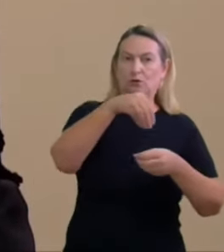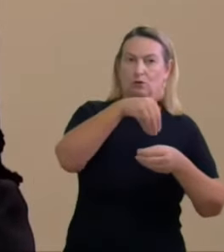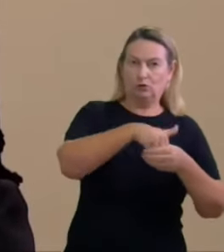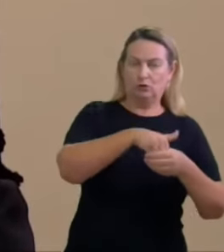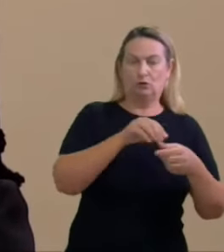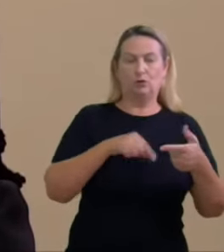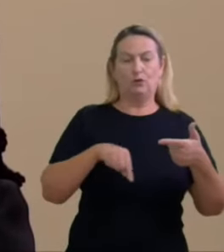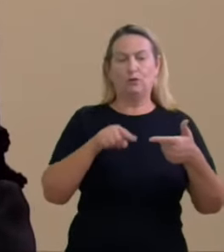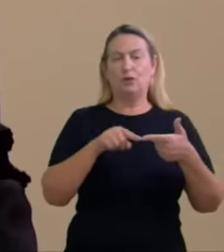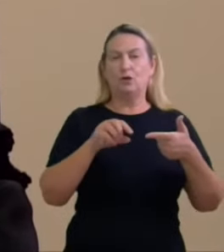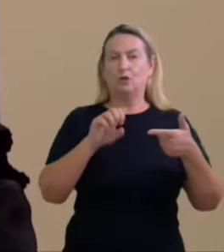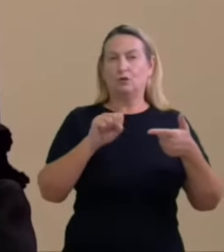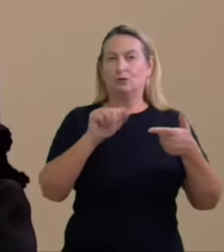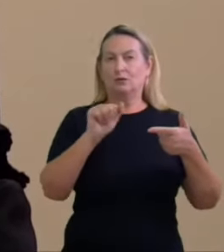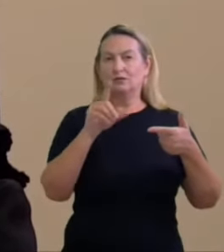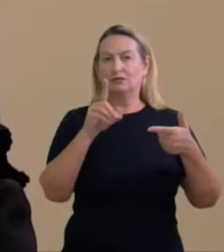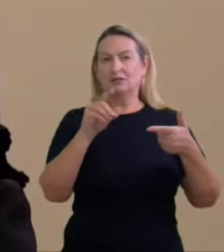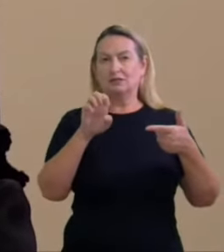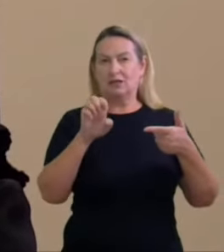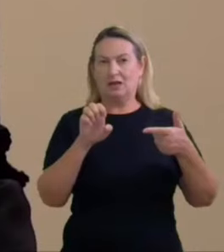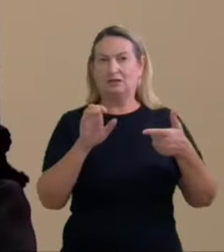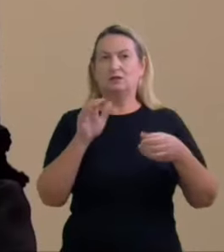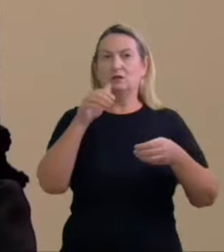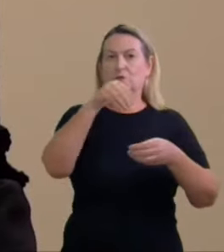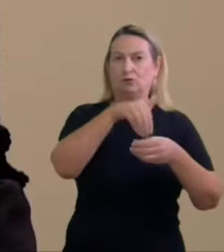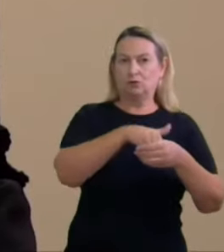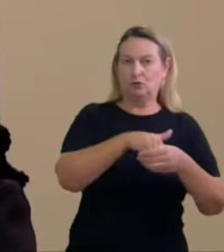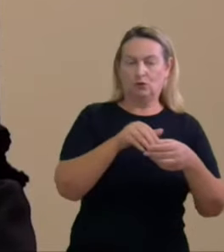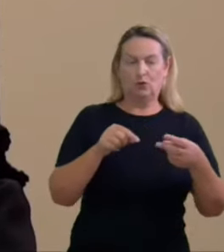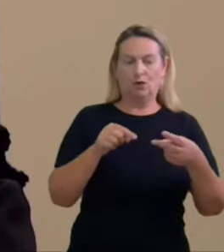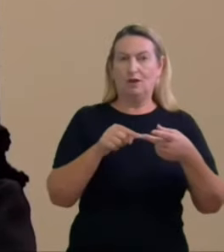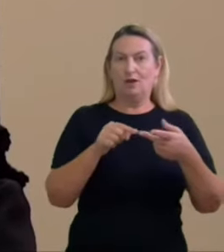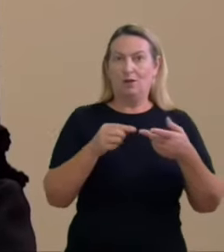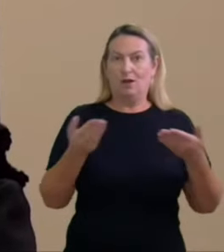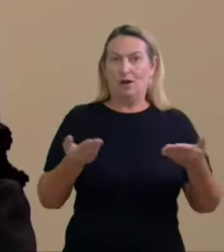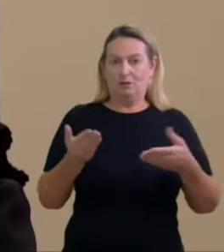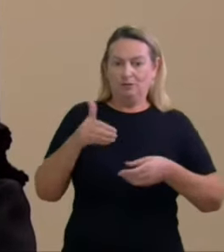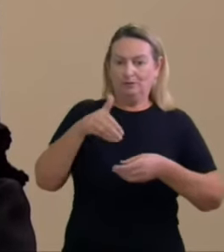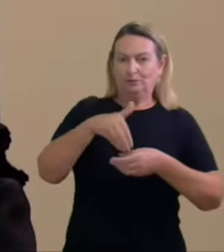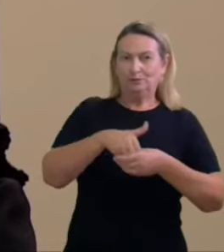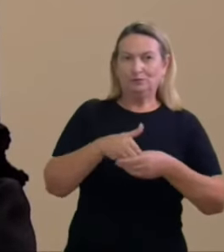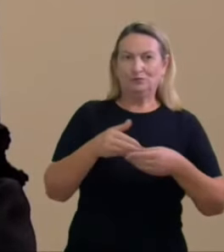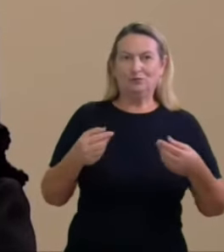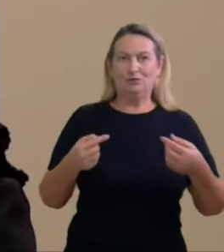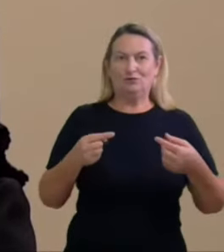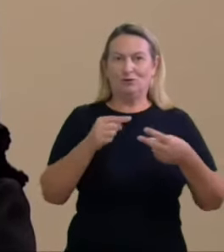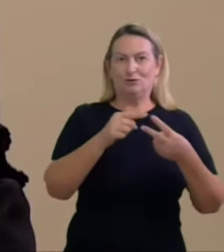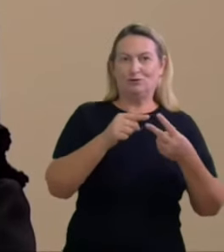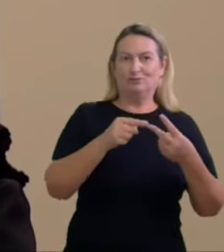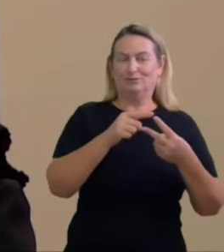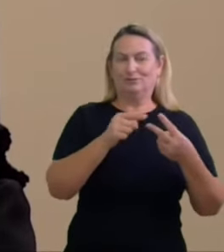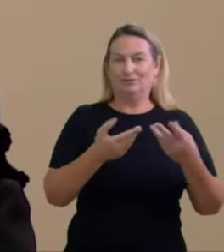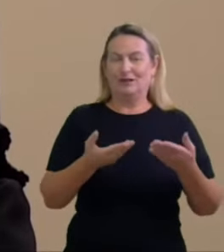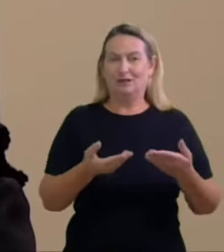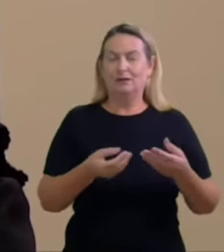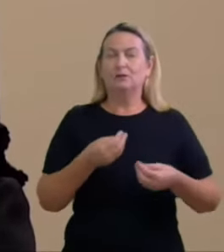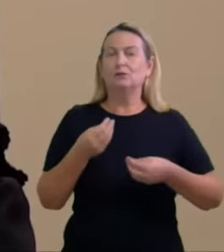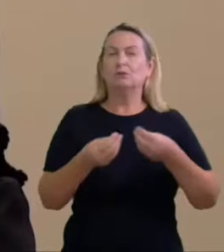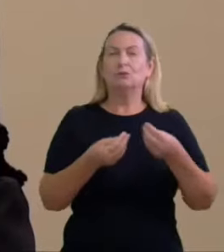mencionar por que eu não concordaria muito bem com o que disse a divergência em relação a essa prova